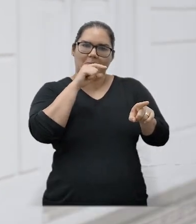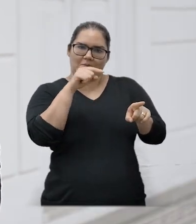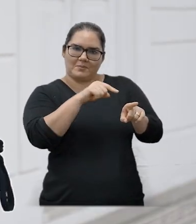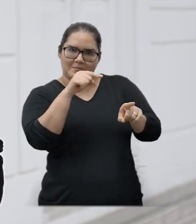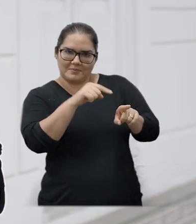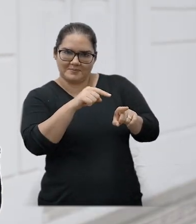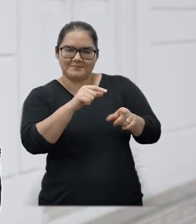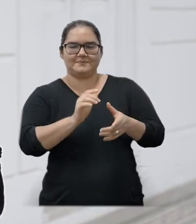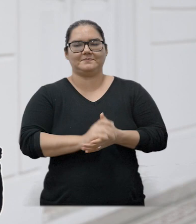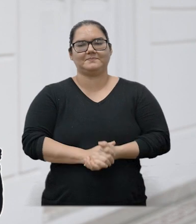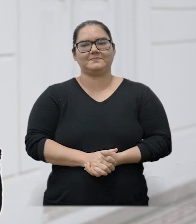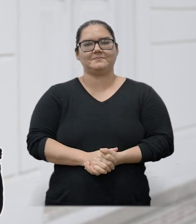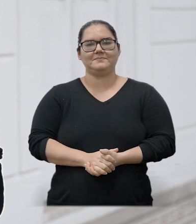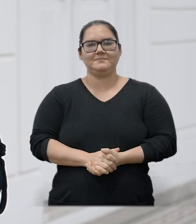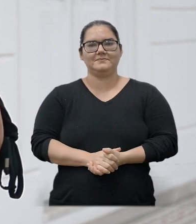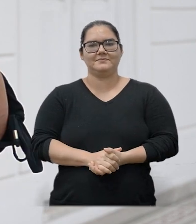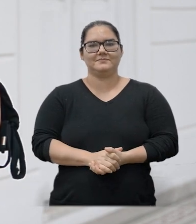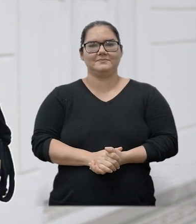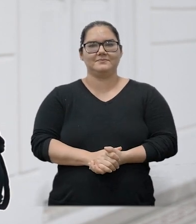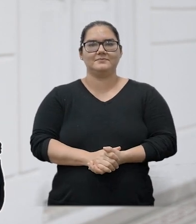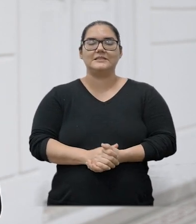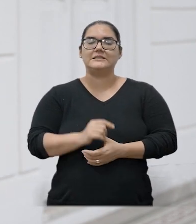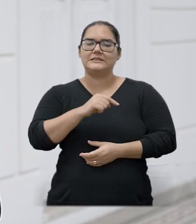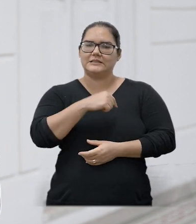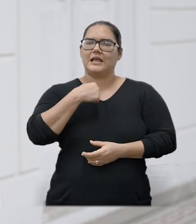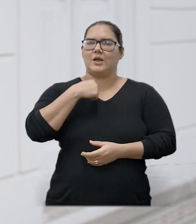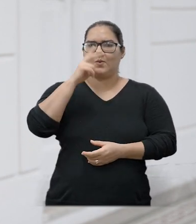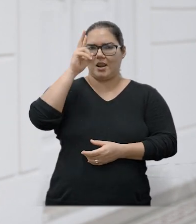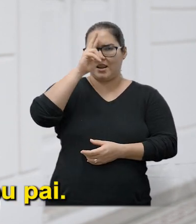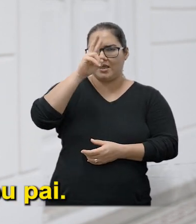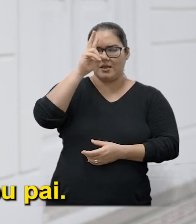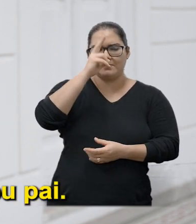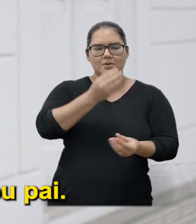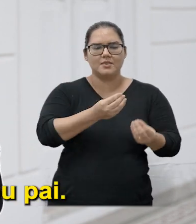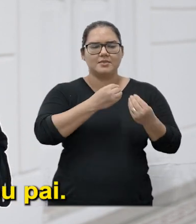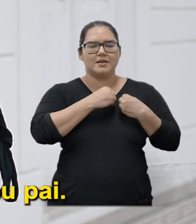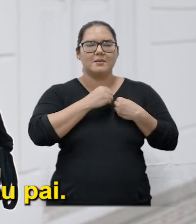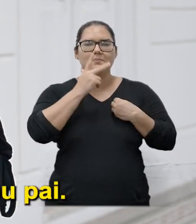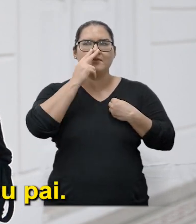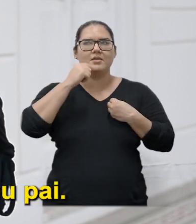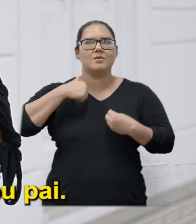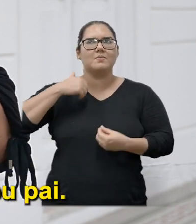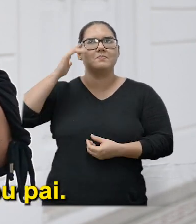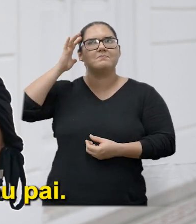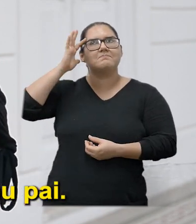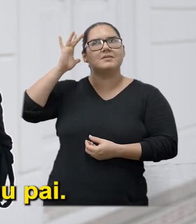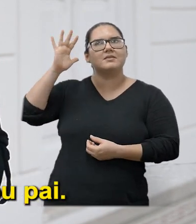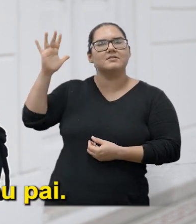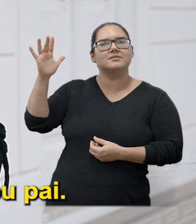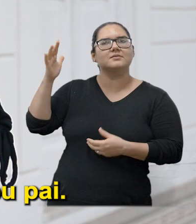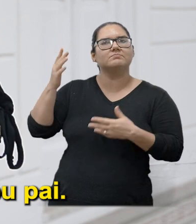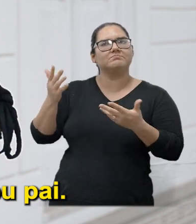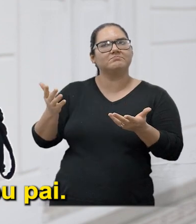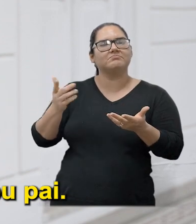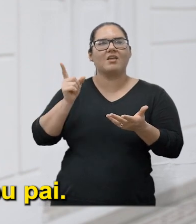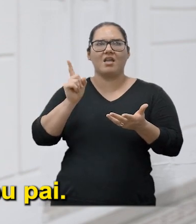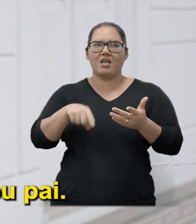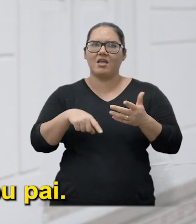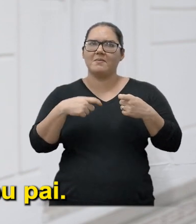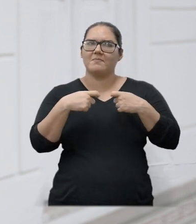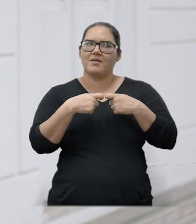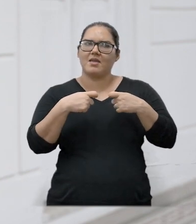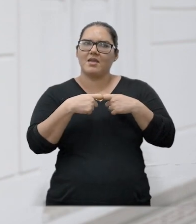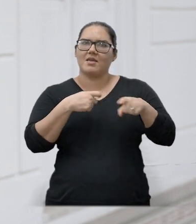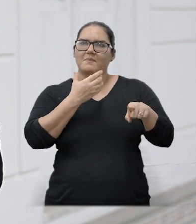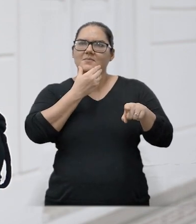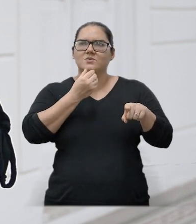Essa memória Me faz cogitar Ter herdado Essa meia social masculina Do meu pai